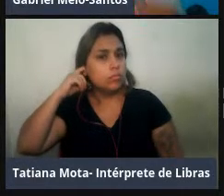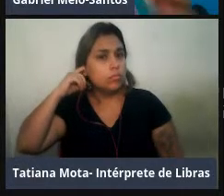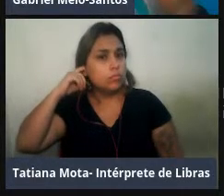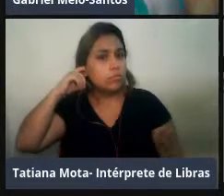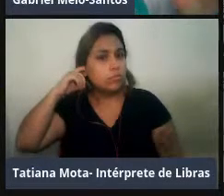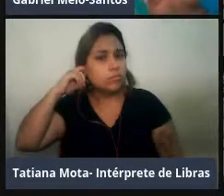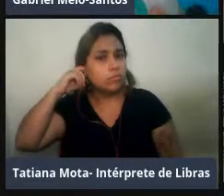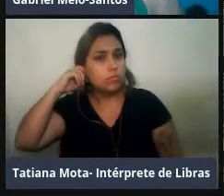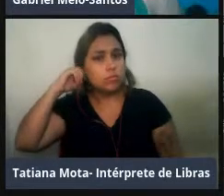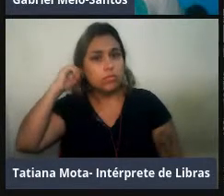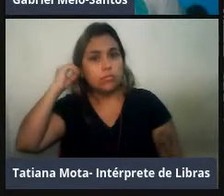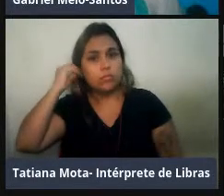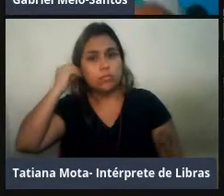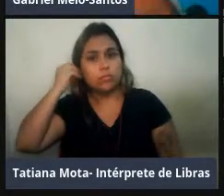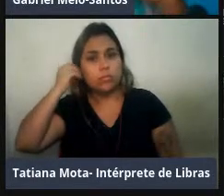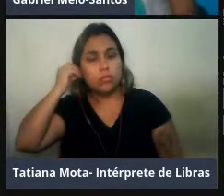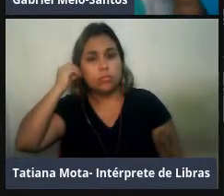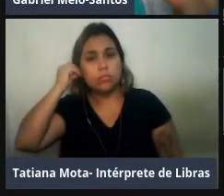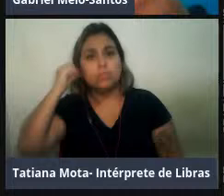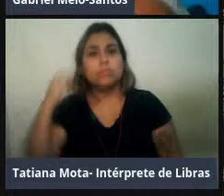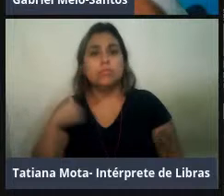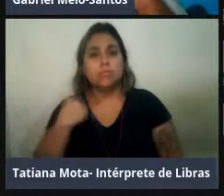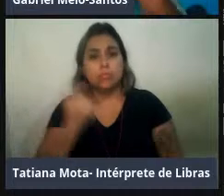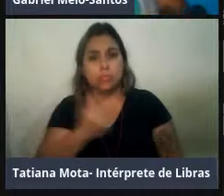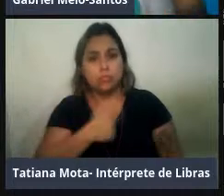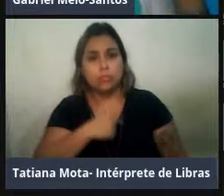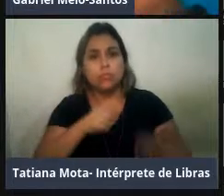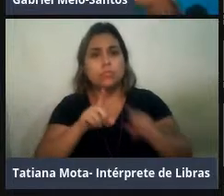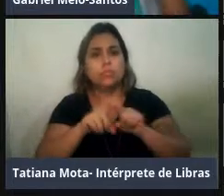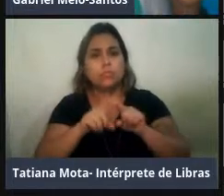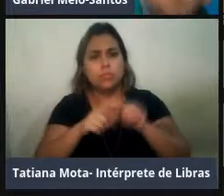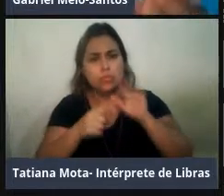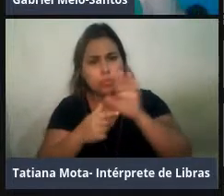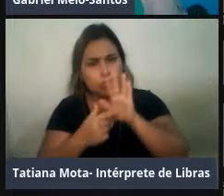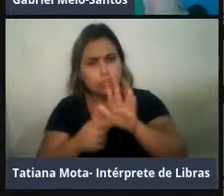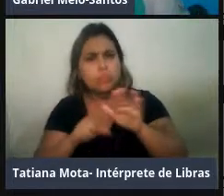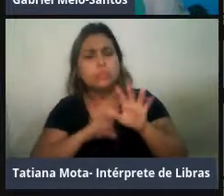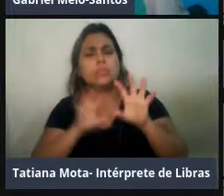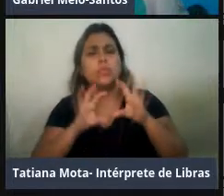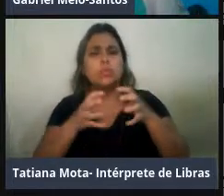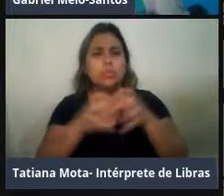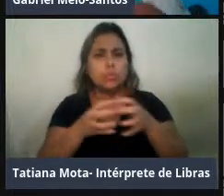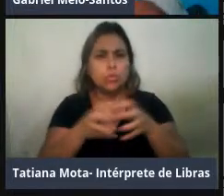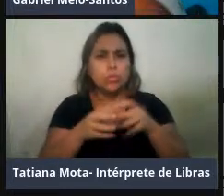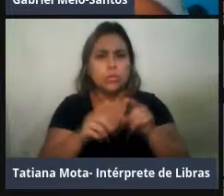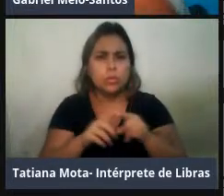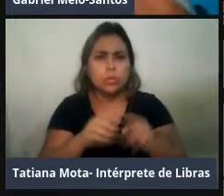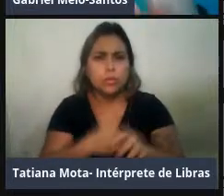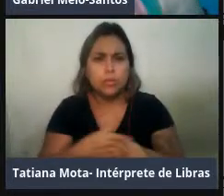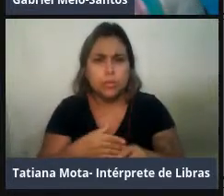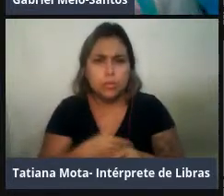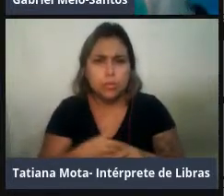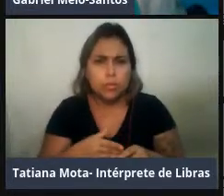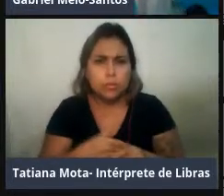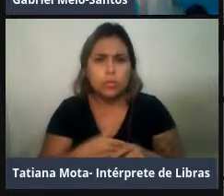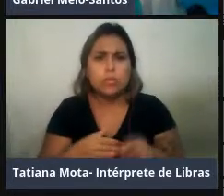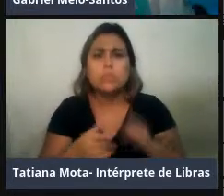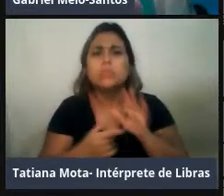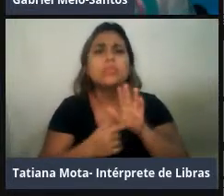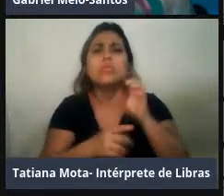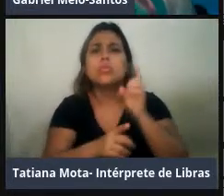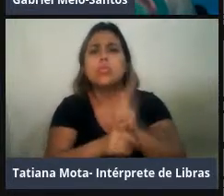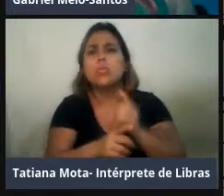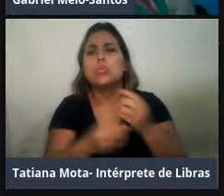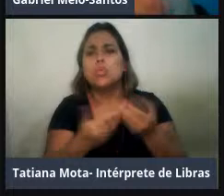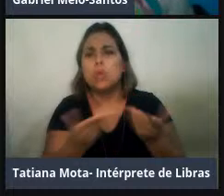total, a gente fez regressões simples, para ver efeitos de tamanho de grupo e número de encontros, número de avistagens e coisas